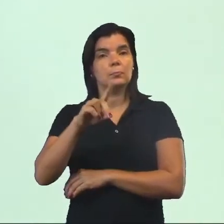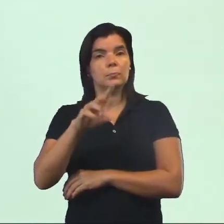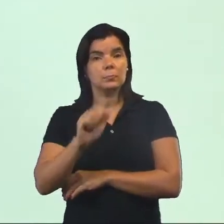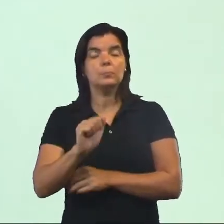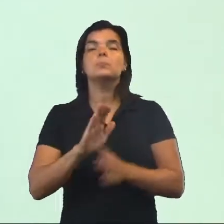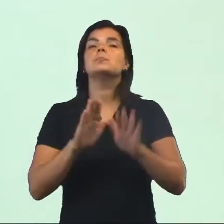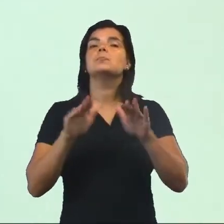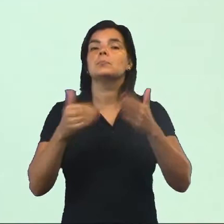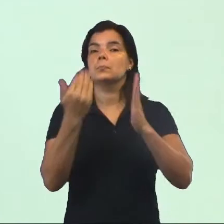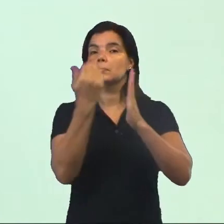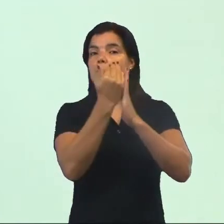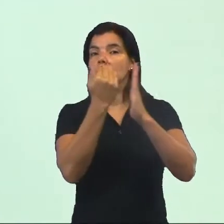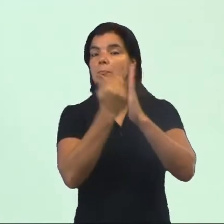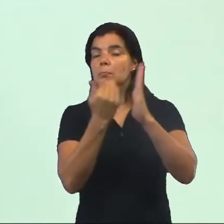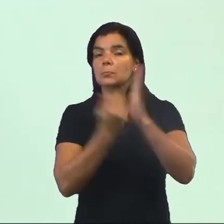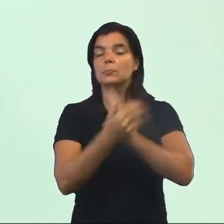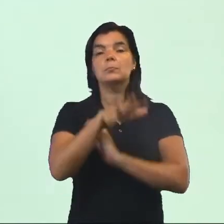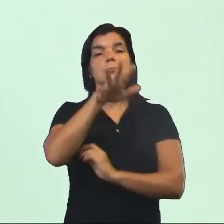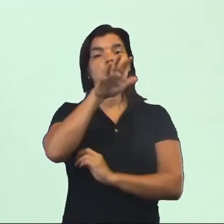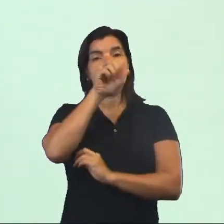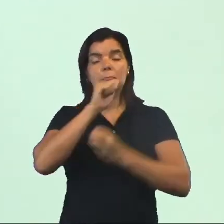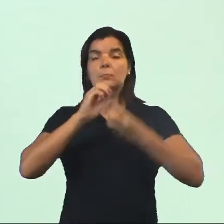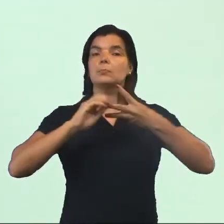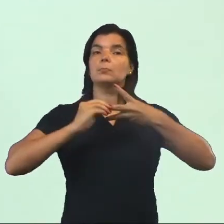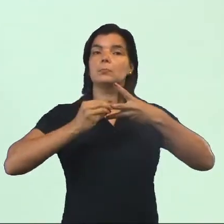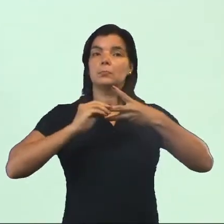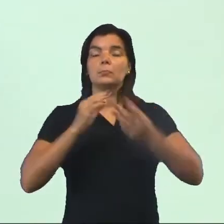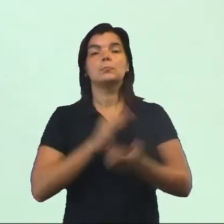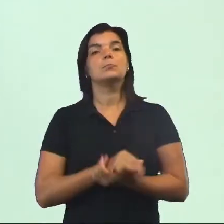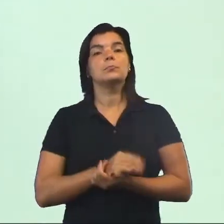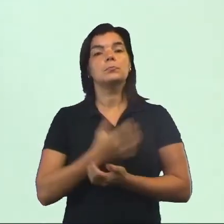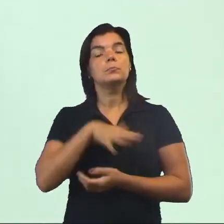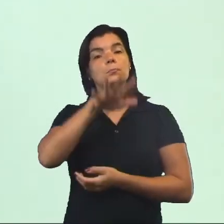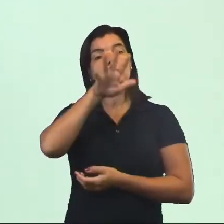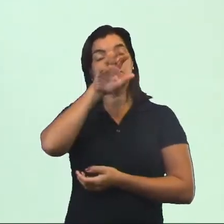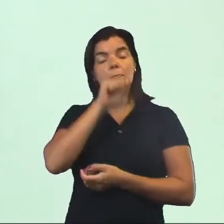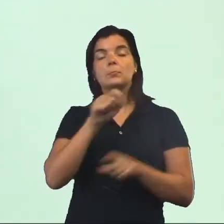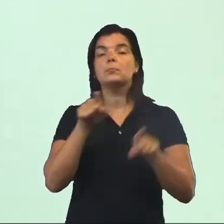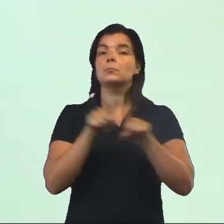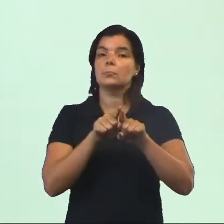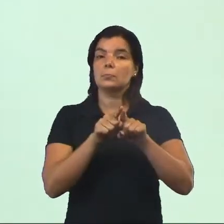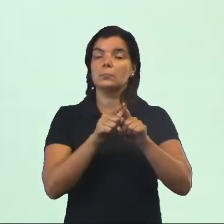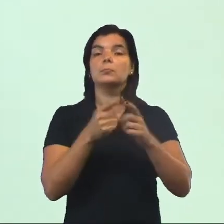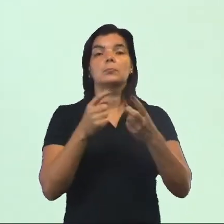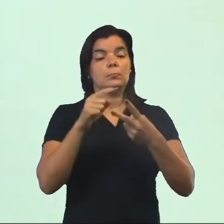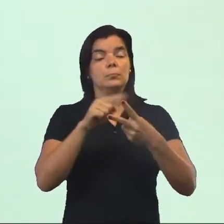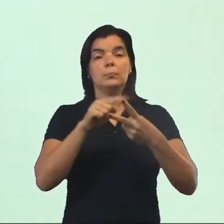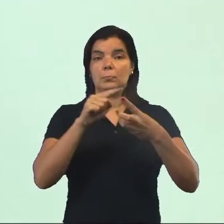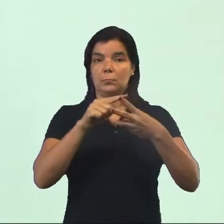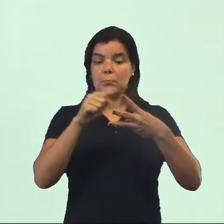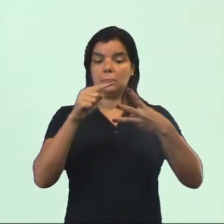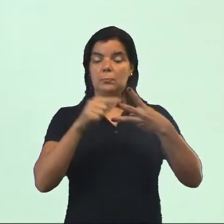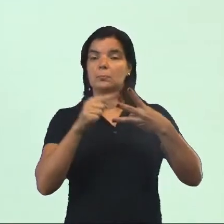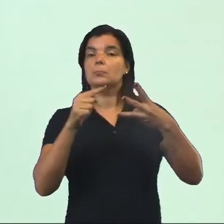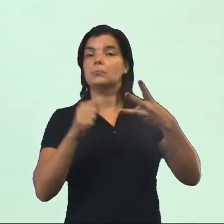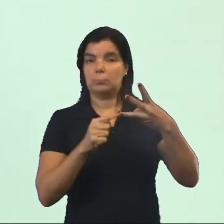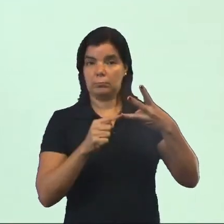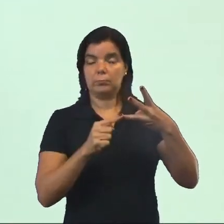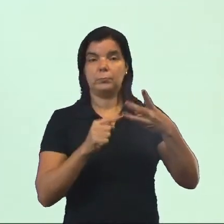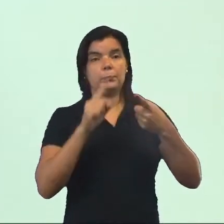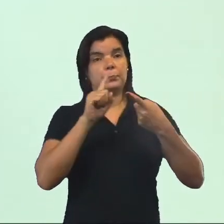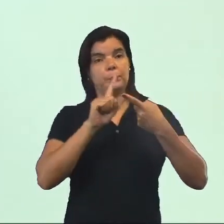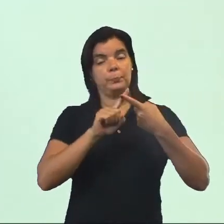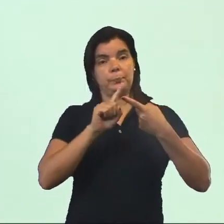Então, quais são as etapas da respiração celular? A respiração celular pode ser dividida basicamente em três etapas.